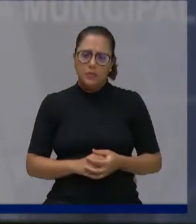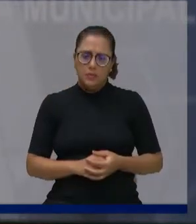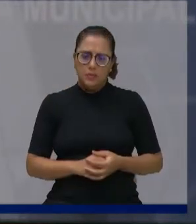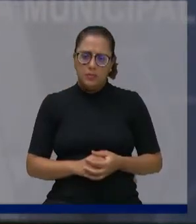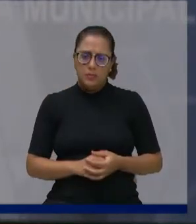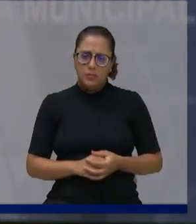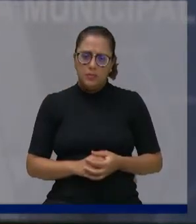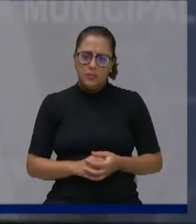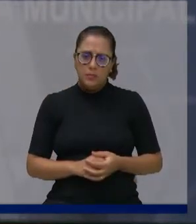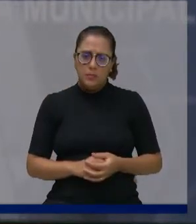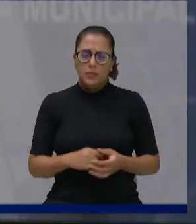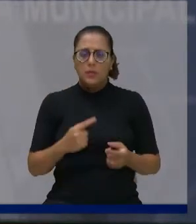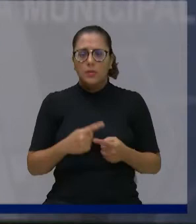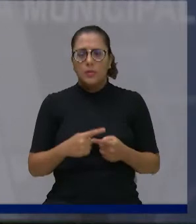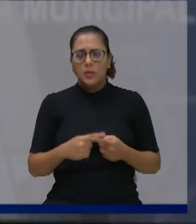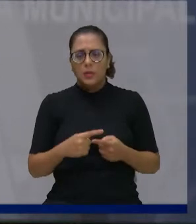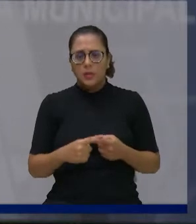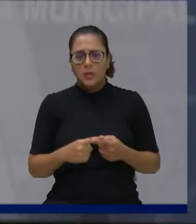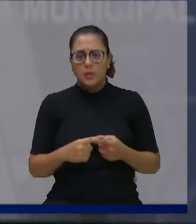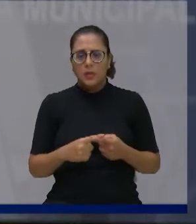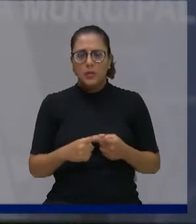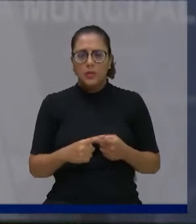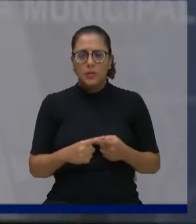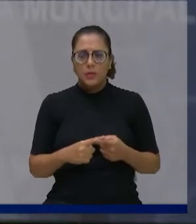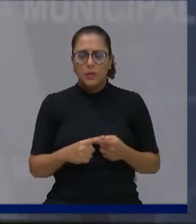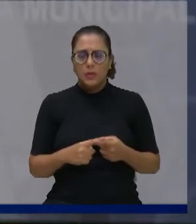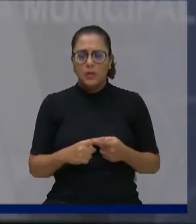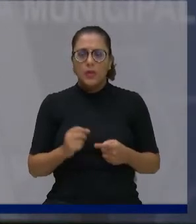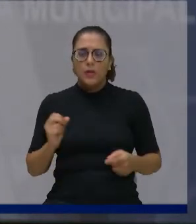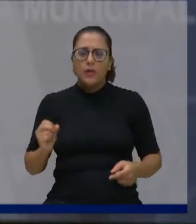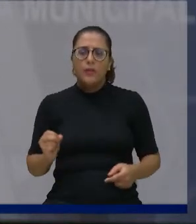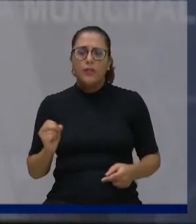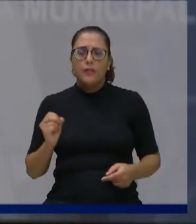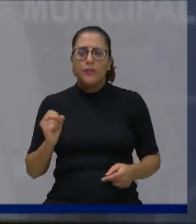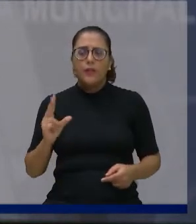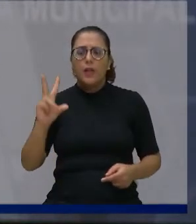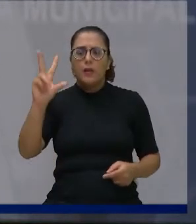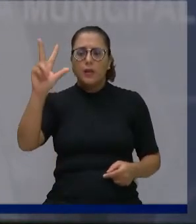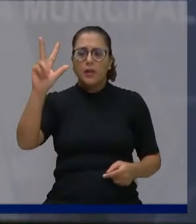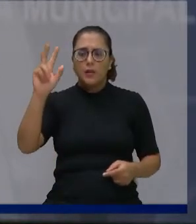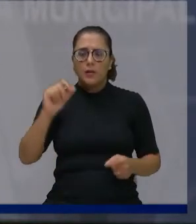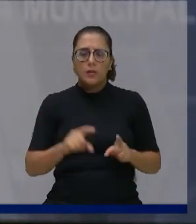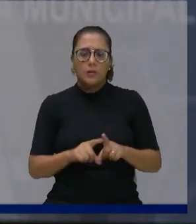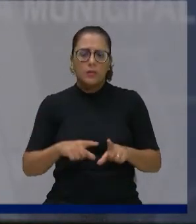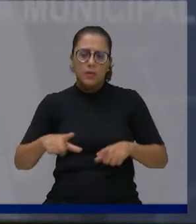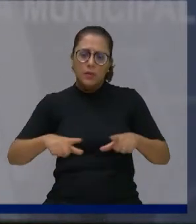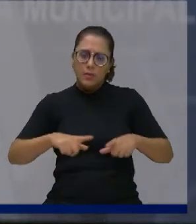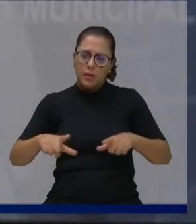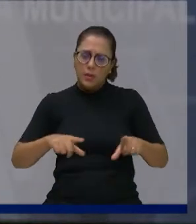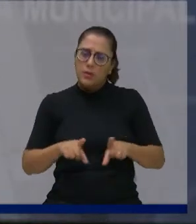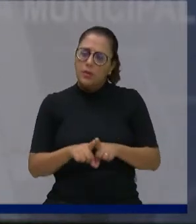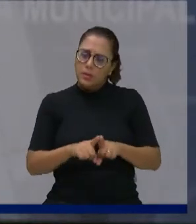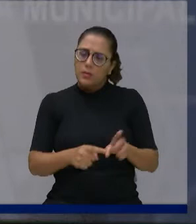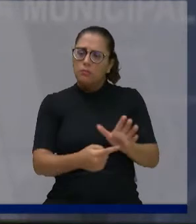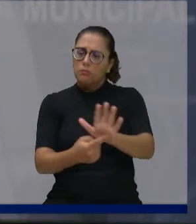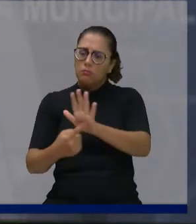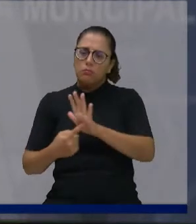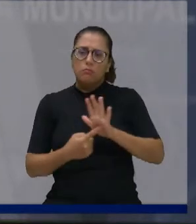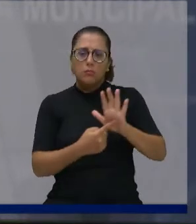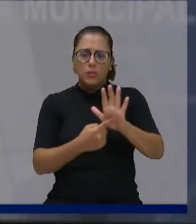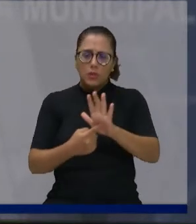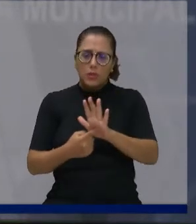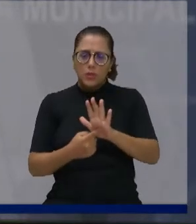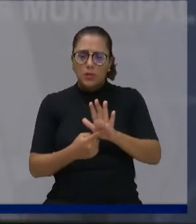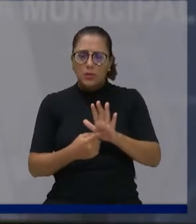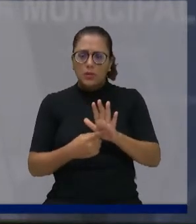Que eu acho que é uma maneira de também valorizar o nosso trabalho e dar visibilidade. Então, que se tenha que mudar esse regimento,